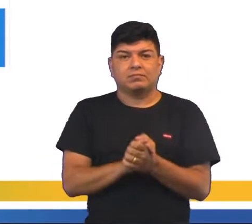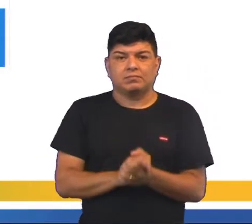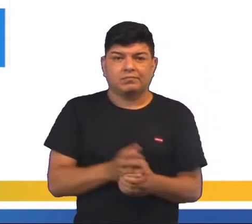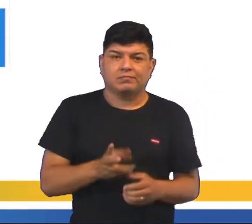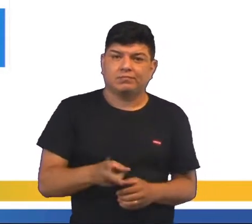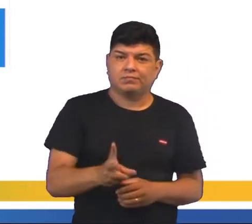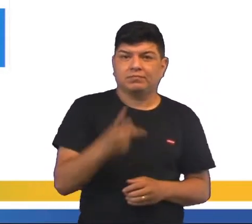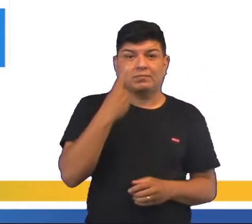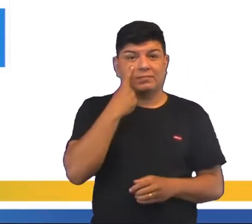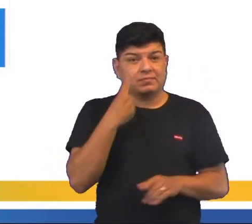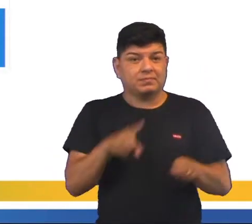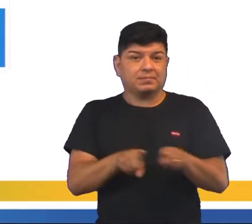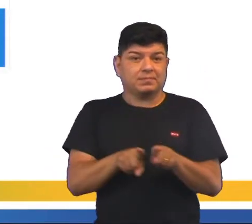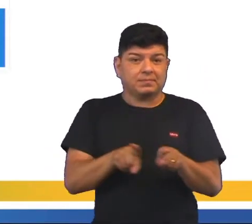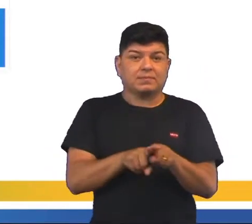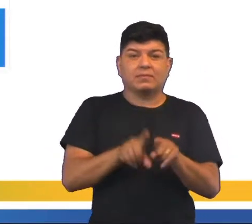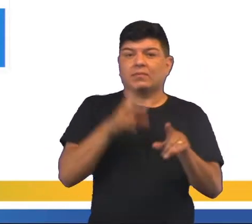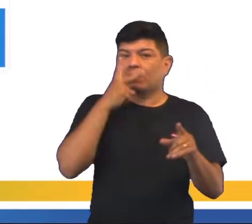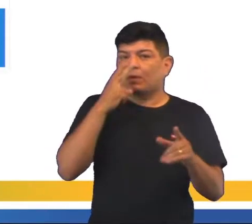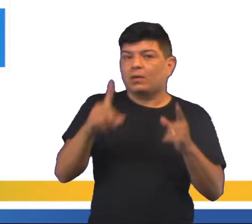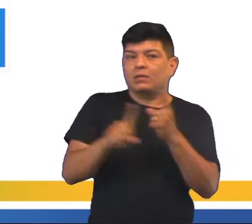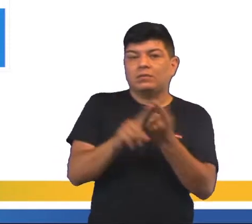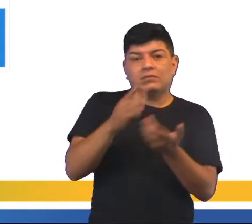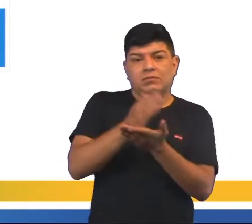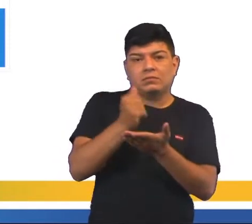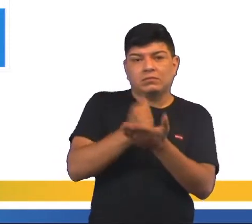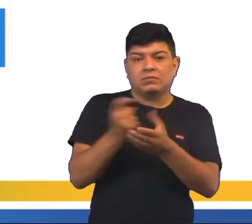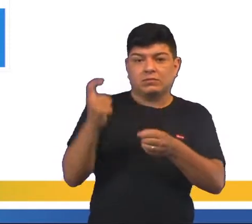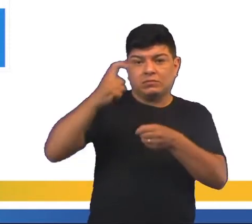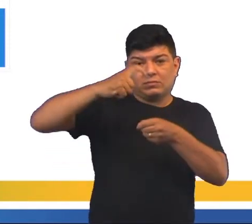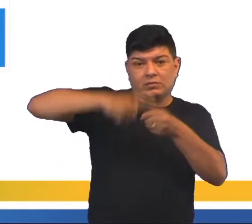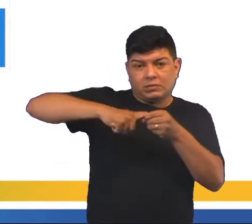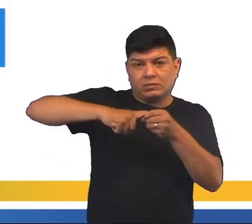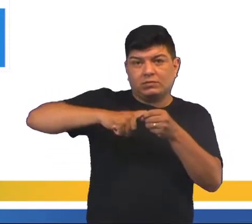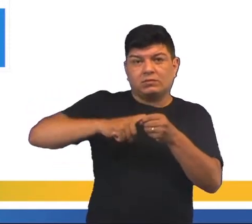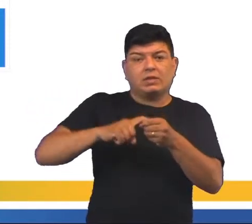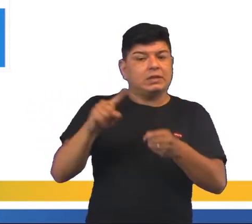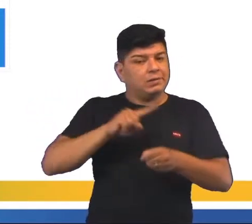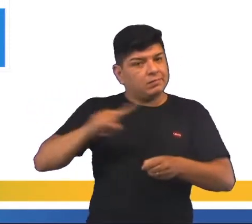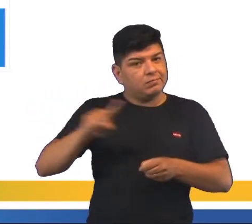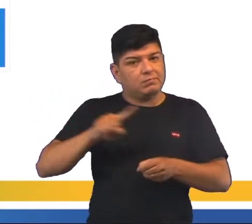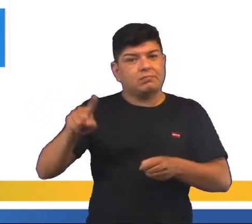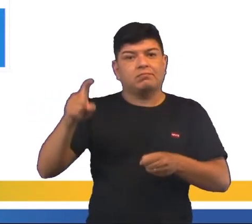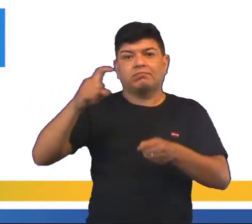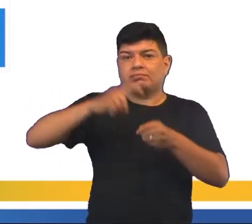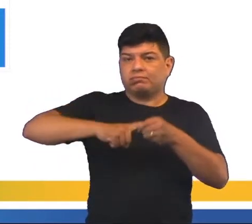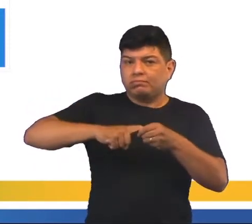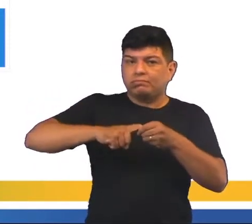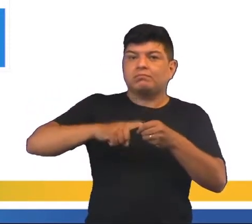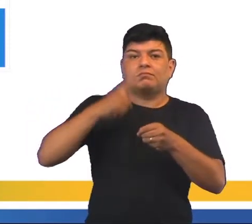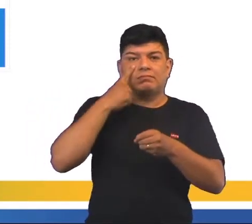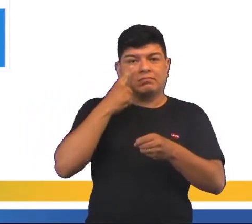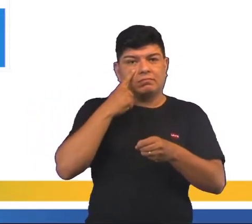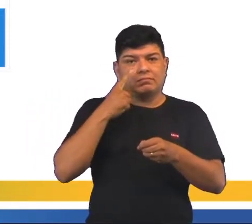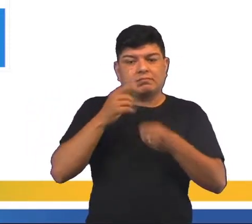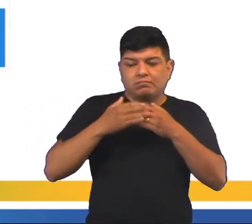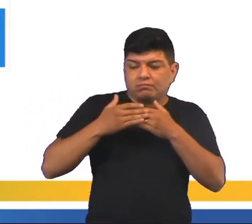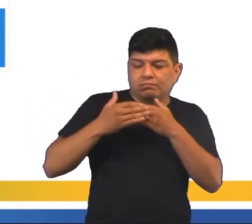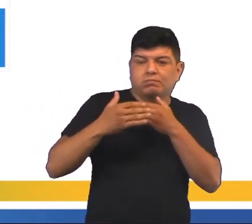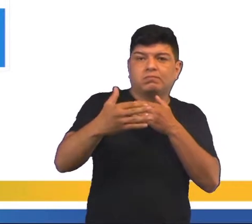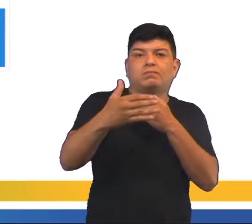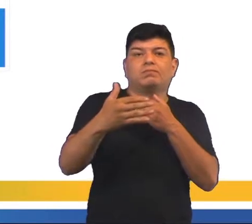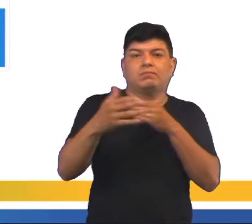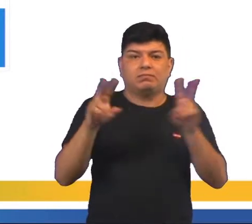continuação, podemos ver aí que eles se encontram divididos em renováveis e não renováveis, que nós vamos ver daqui para